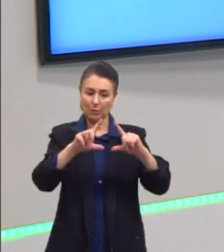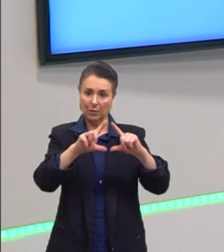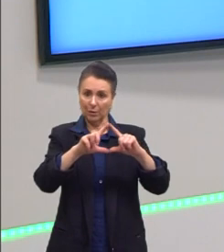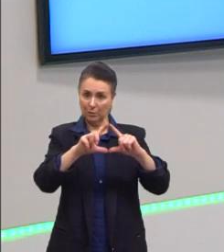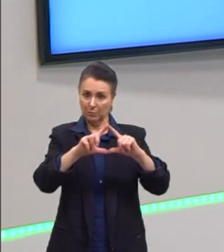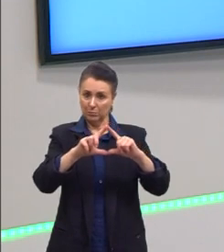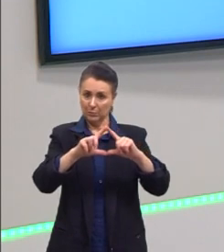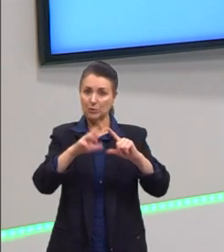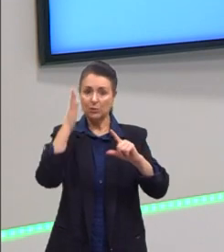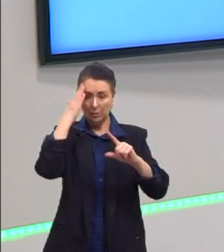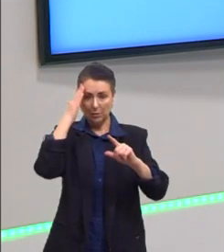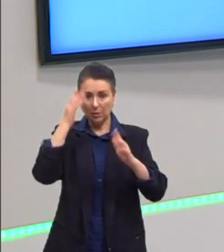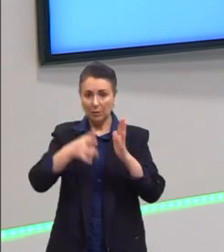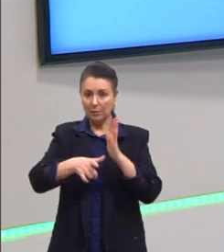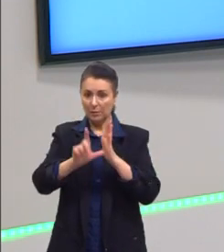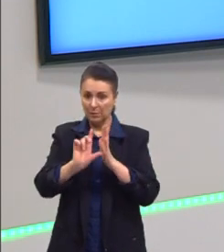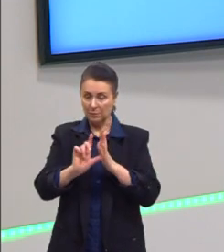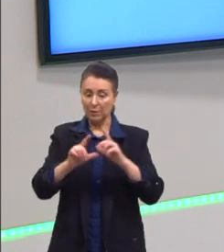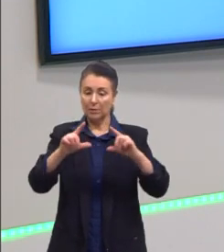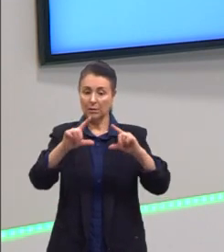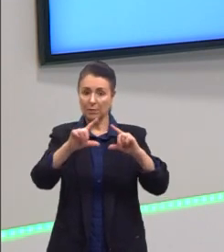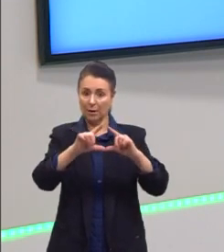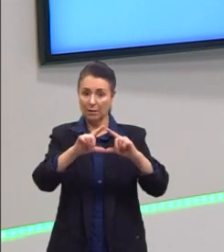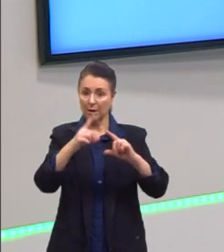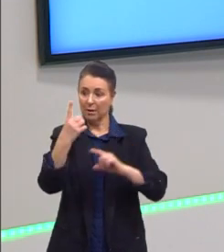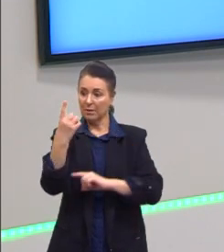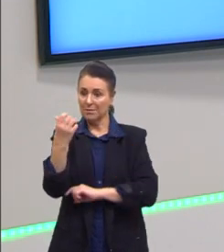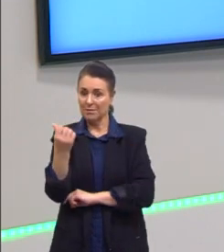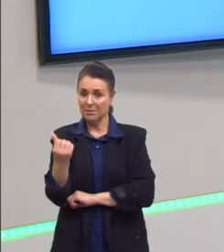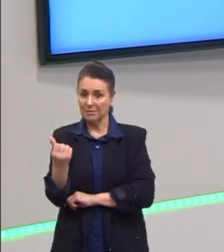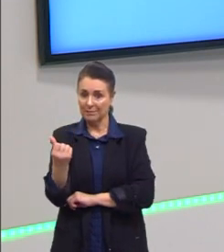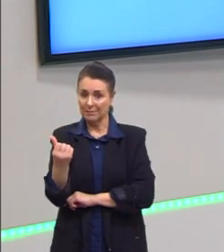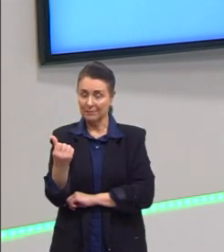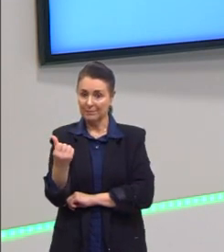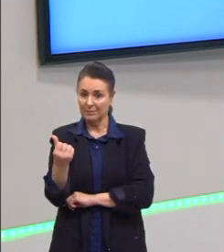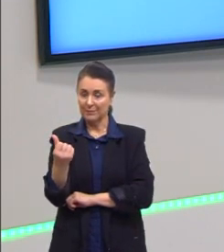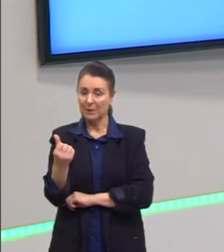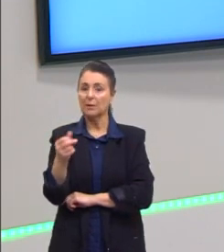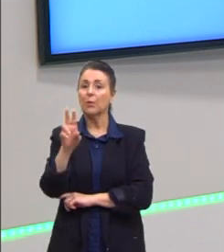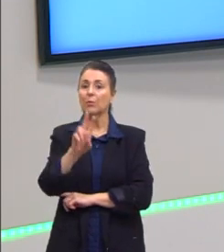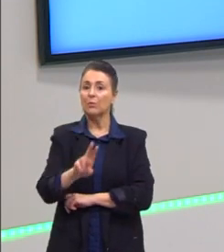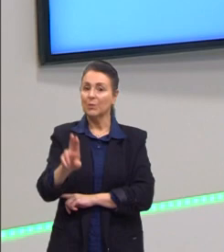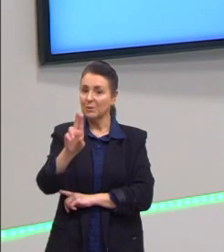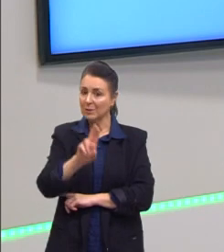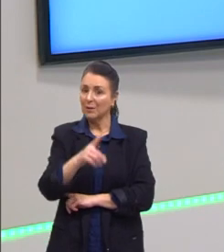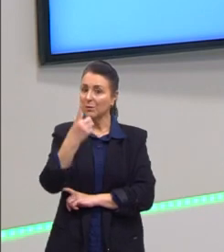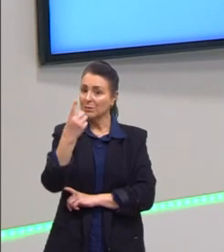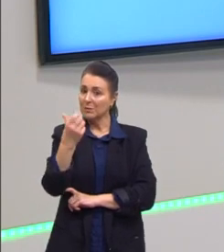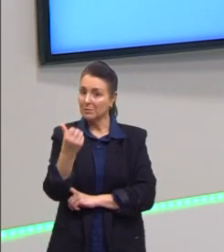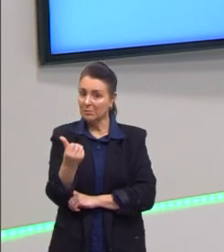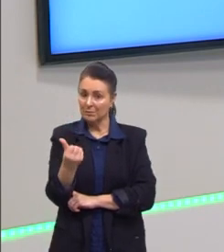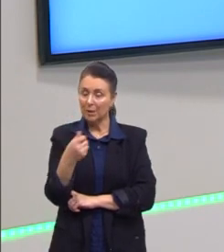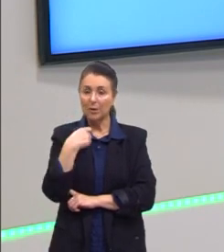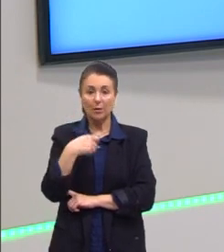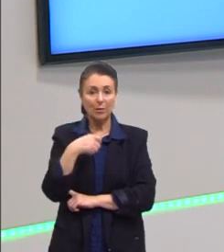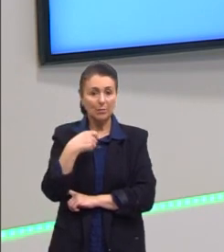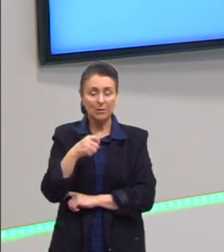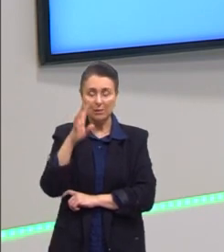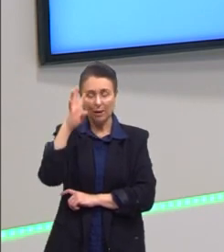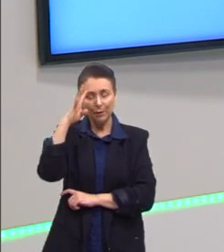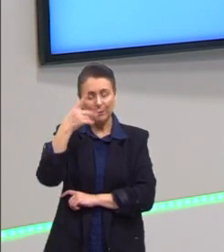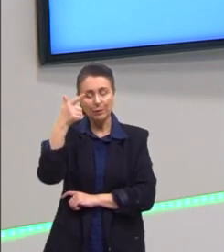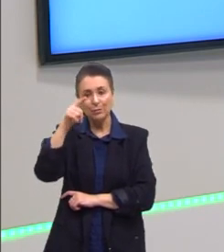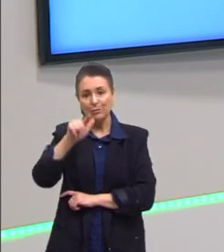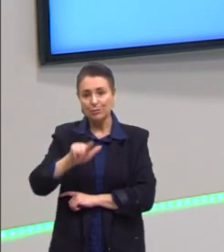anteriormente e vimos que o delta era 16. Então, eu já coloquei o valor numérico aqui e não precisaria resolver de